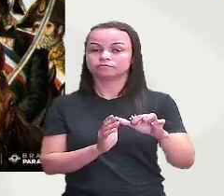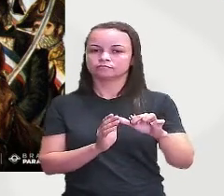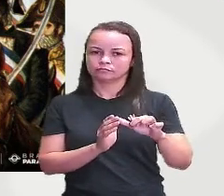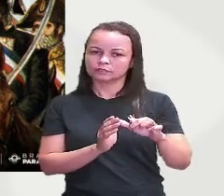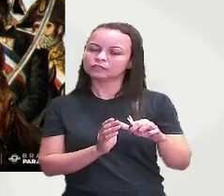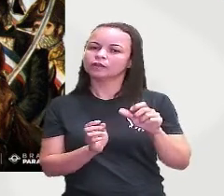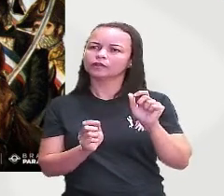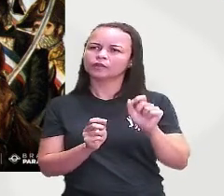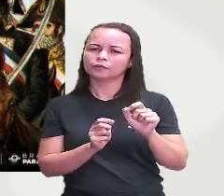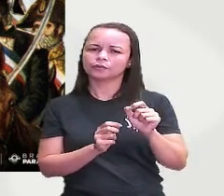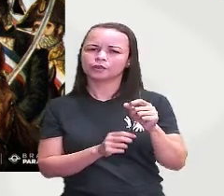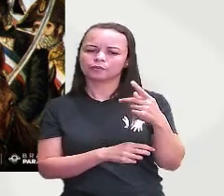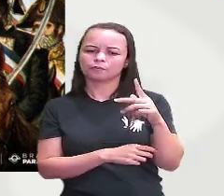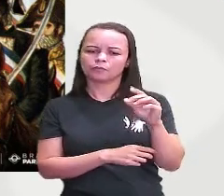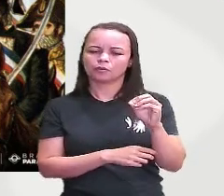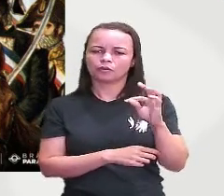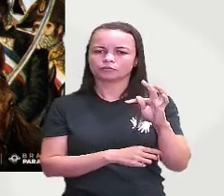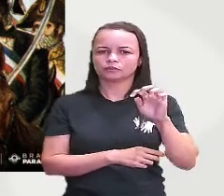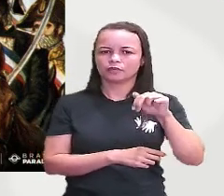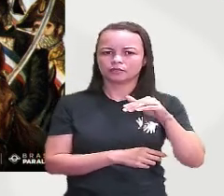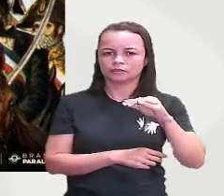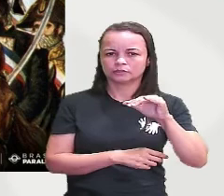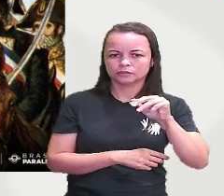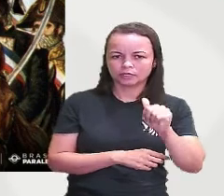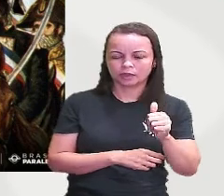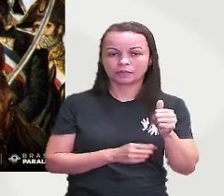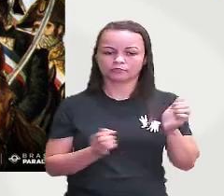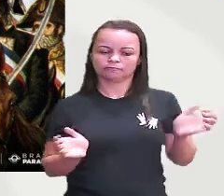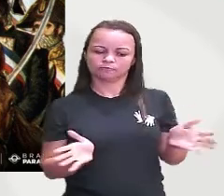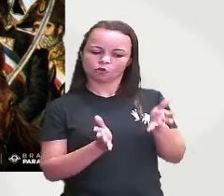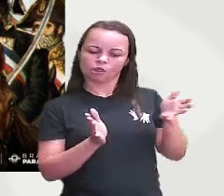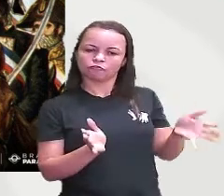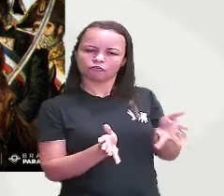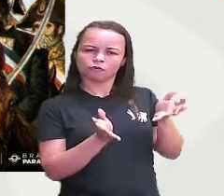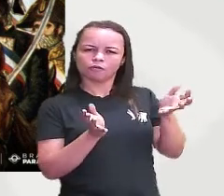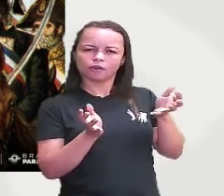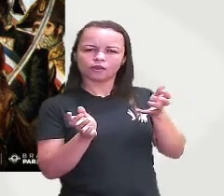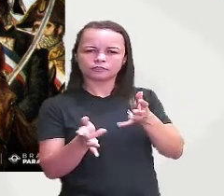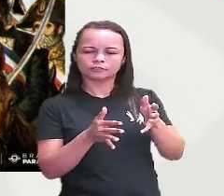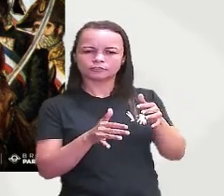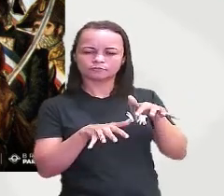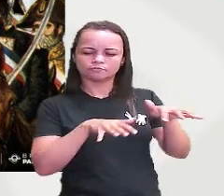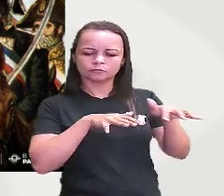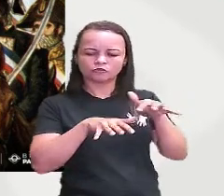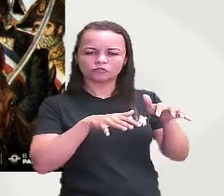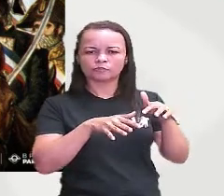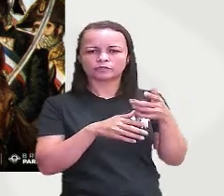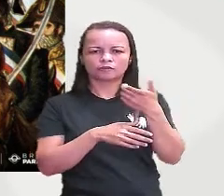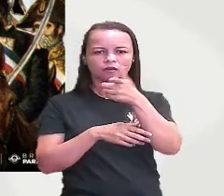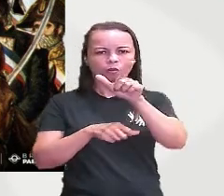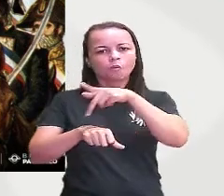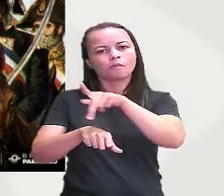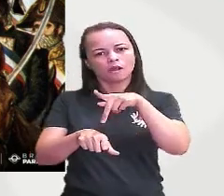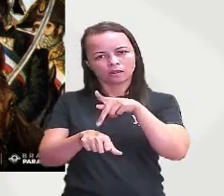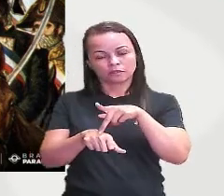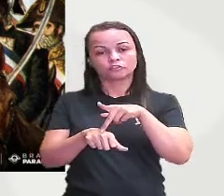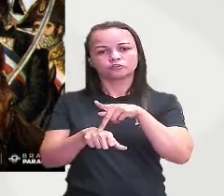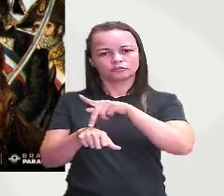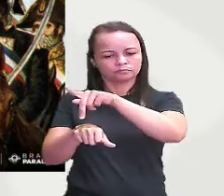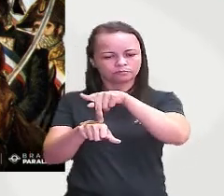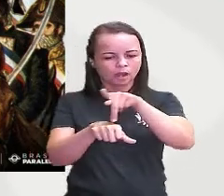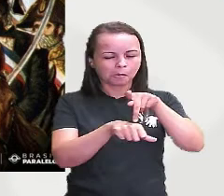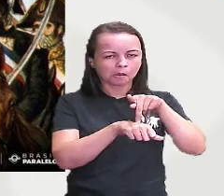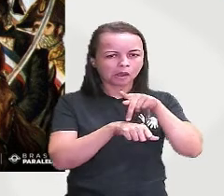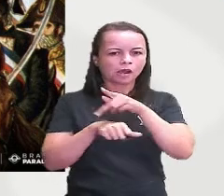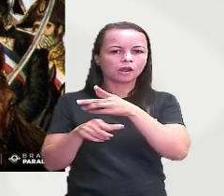que a partir da sua influência movimentava outros países então, a gente